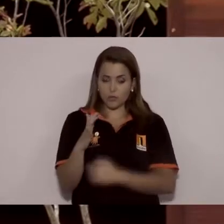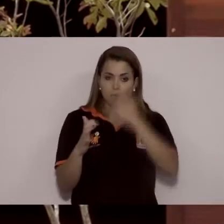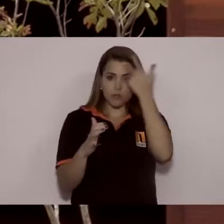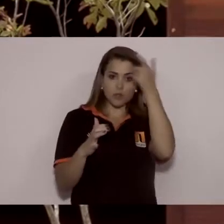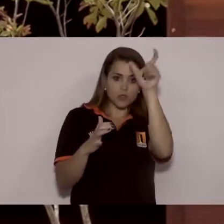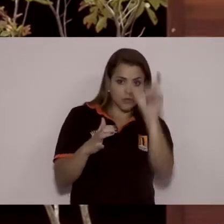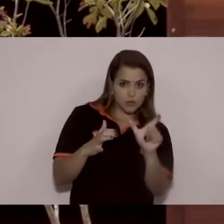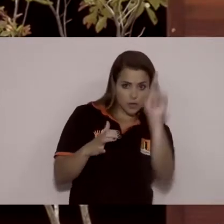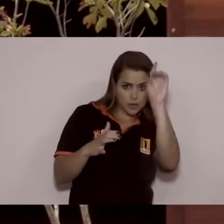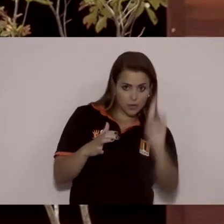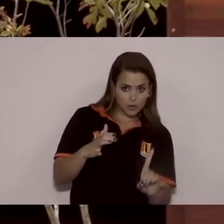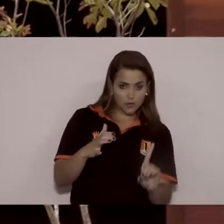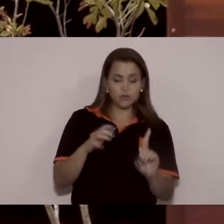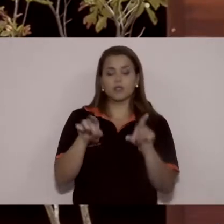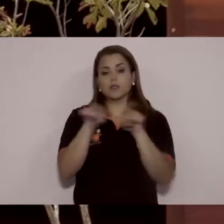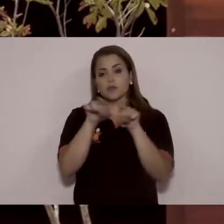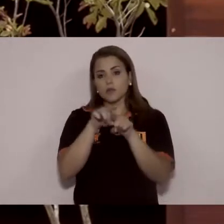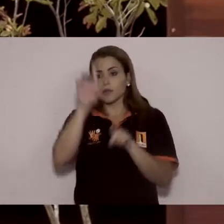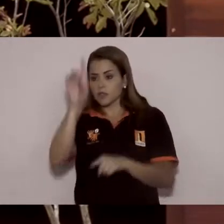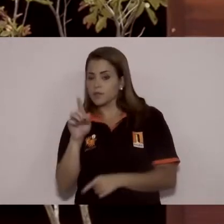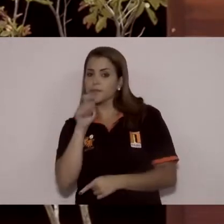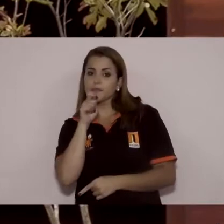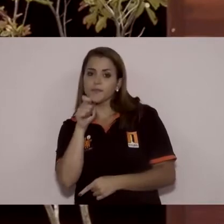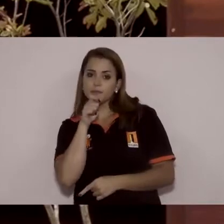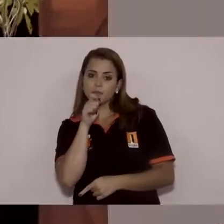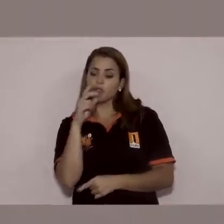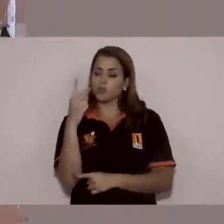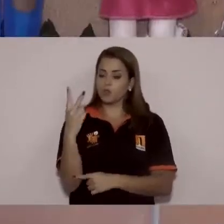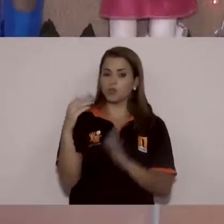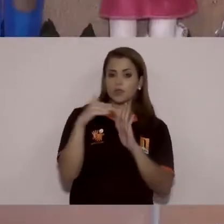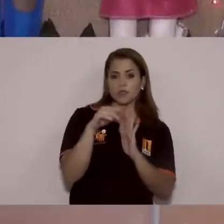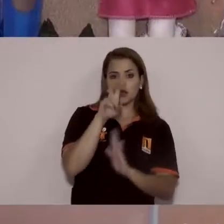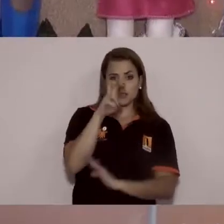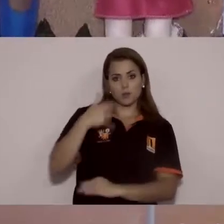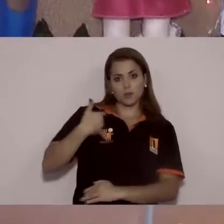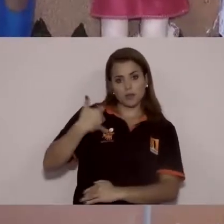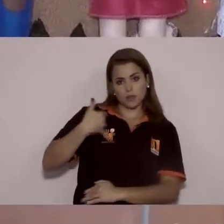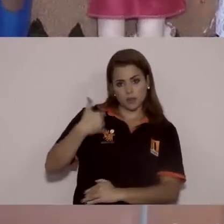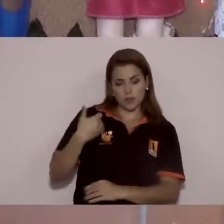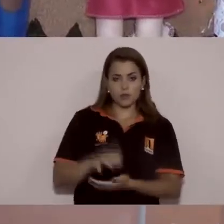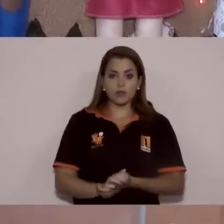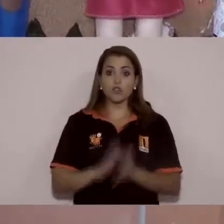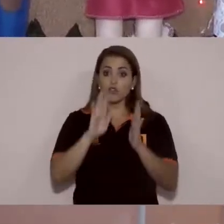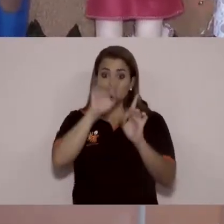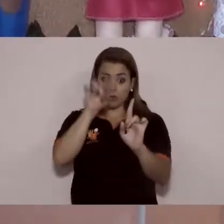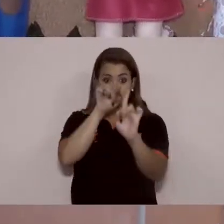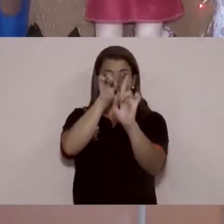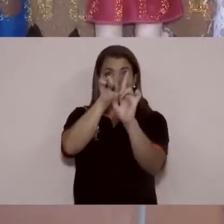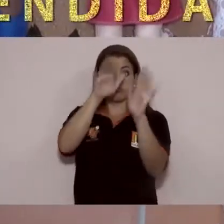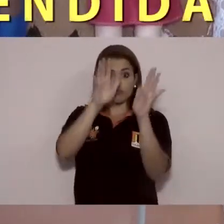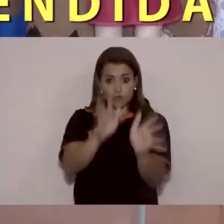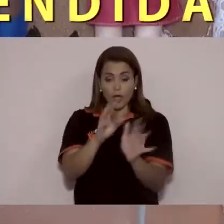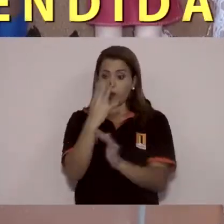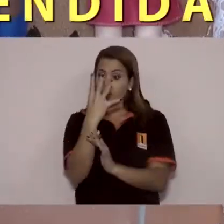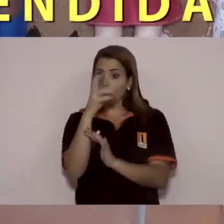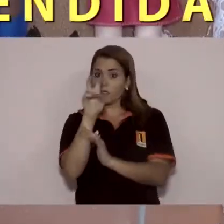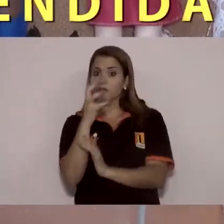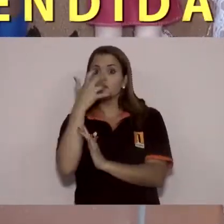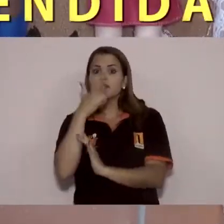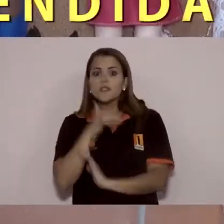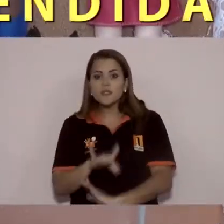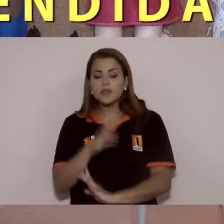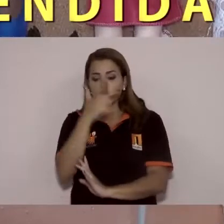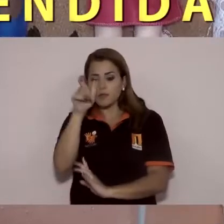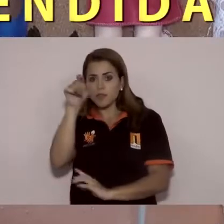crianças com e sem deficiência de 2 a 5 anos de idade. Neste ano, atingimos a nossa meta e atendemos 45